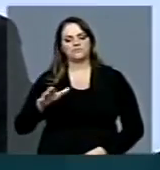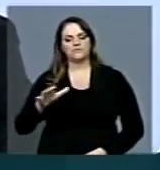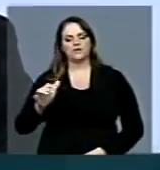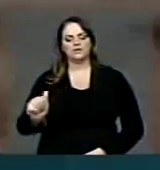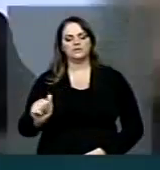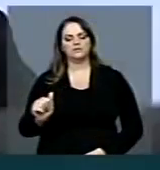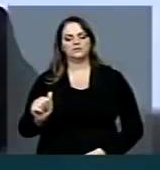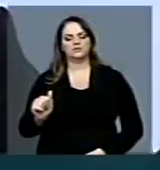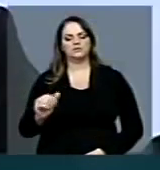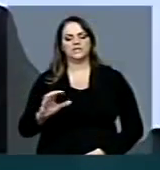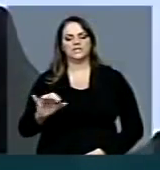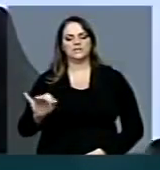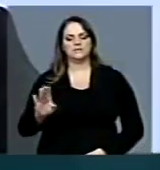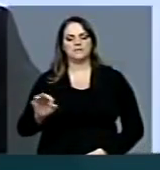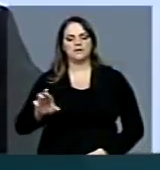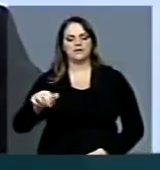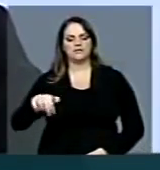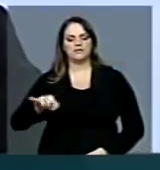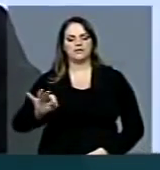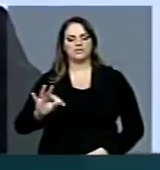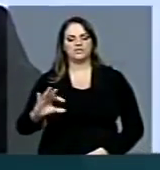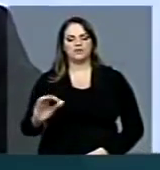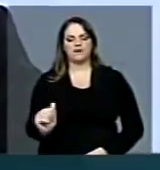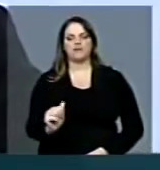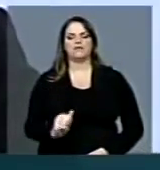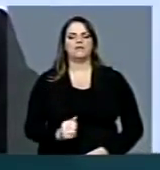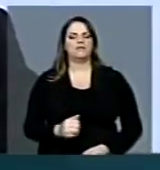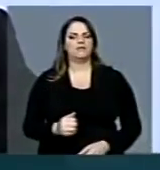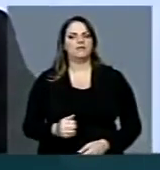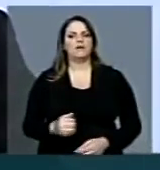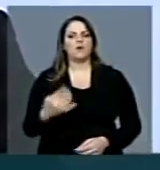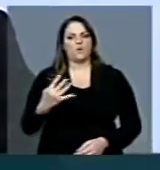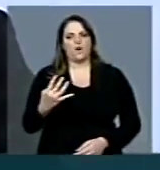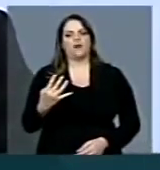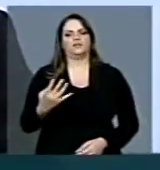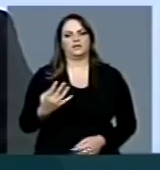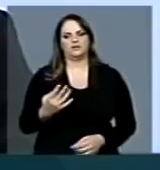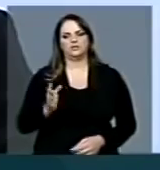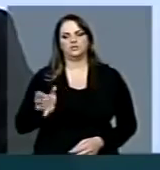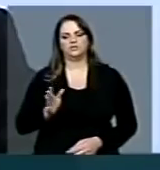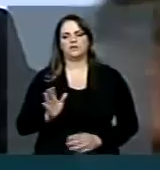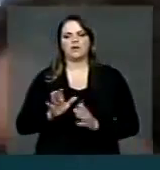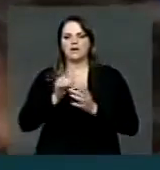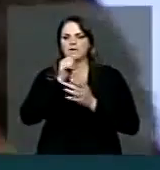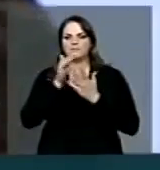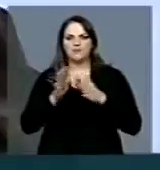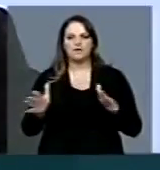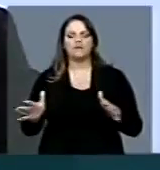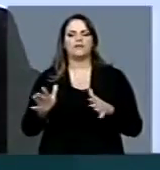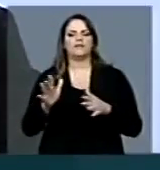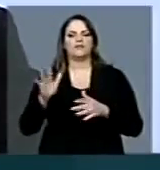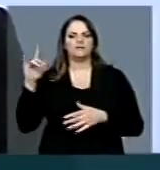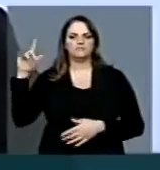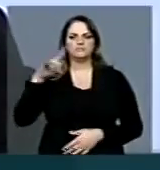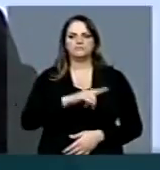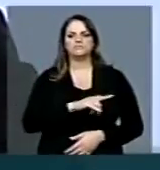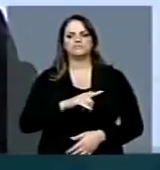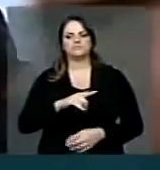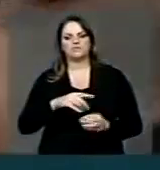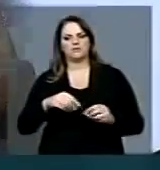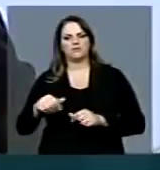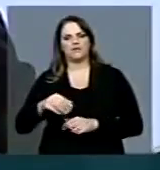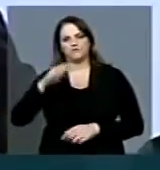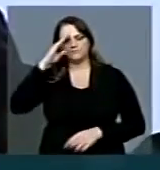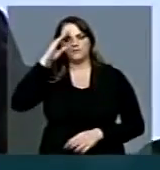cibernética também. Então, se nós estamos fazendo os investimentos necessários, se temos orçamento